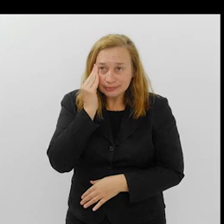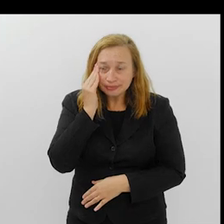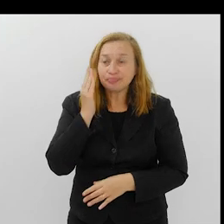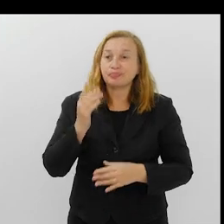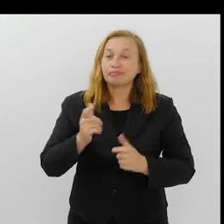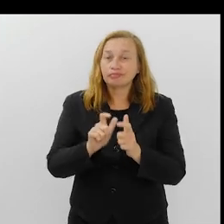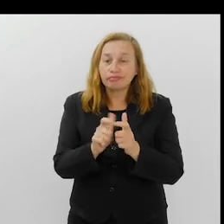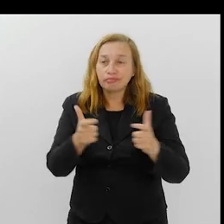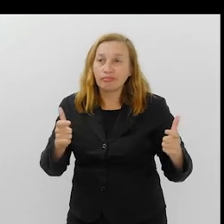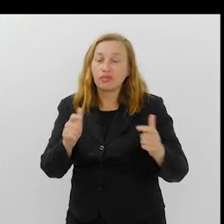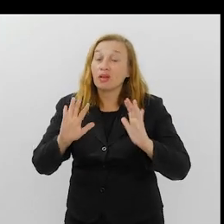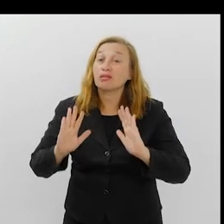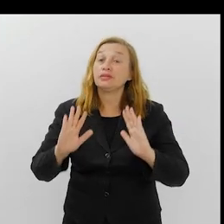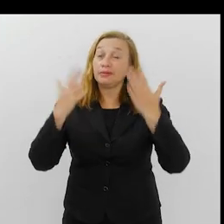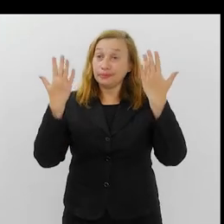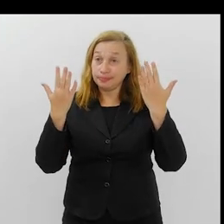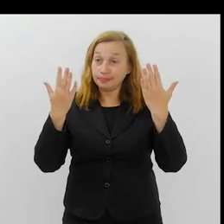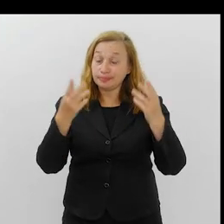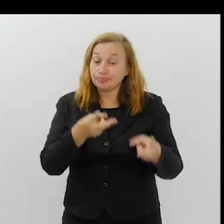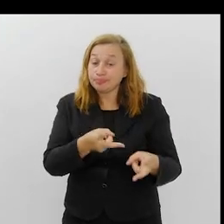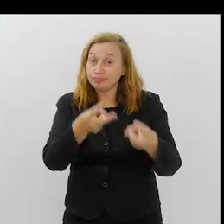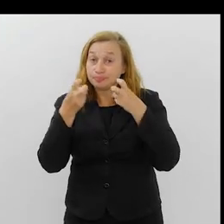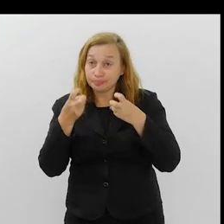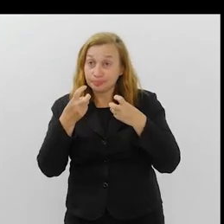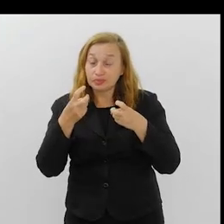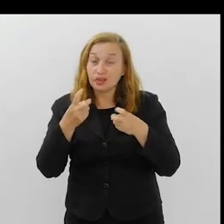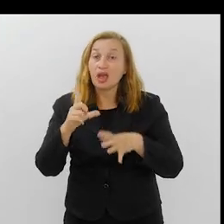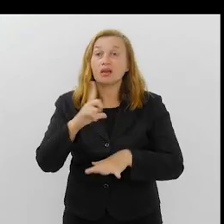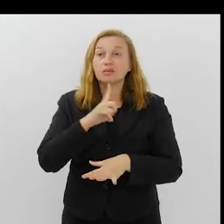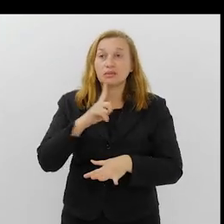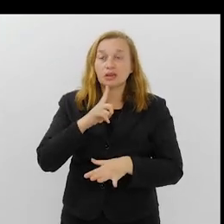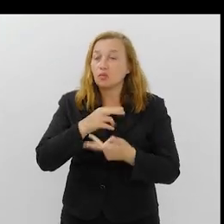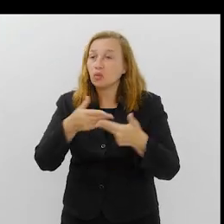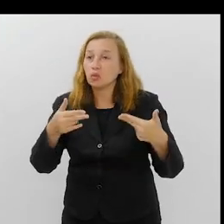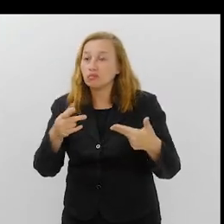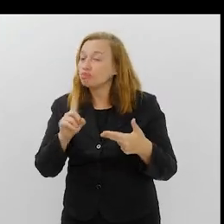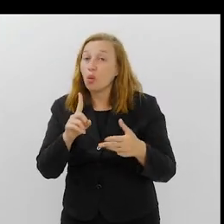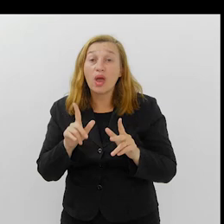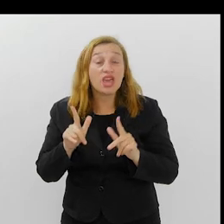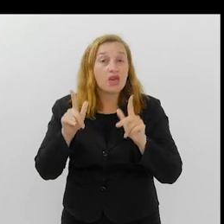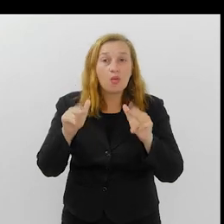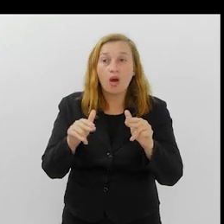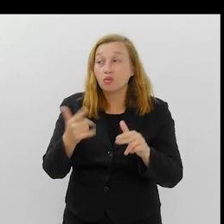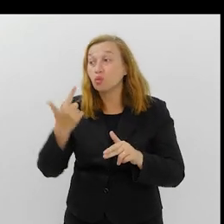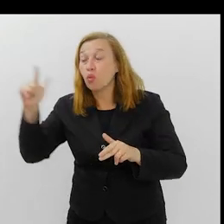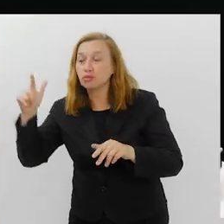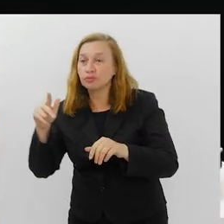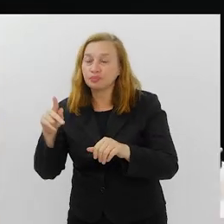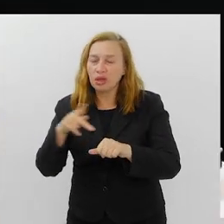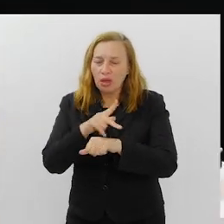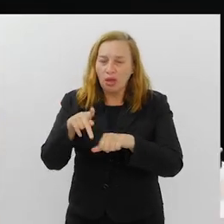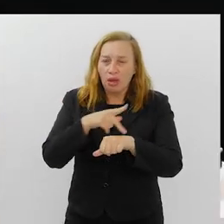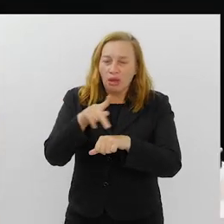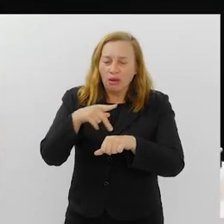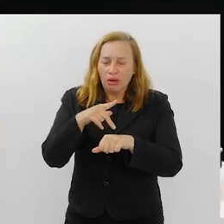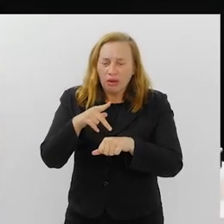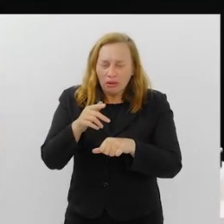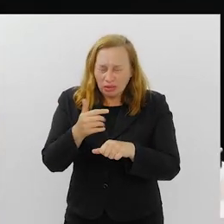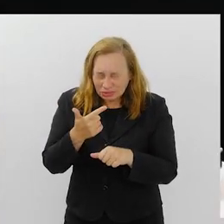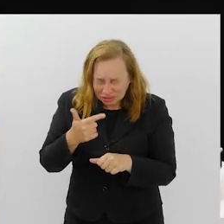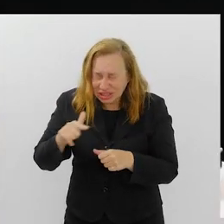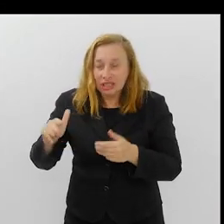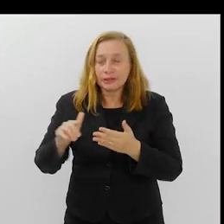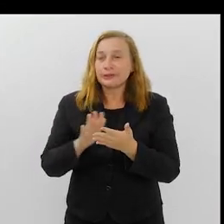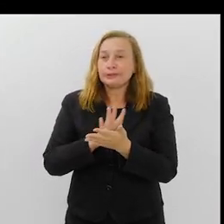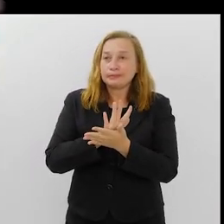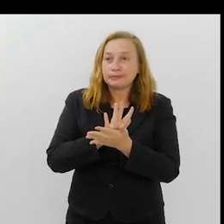festa, da dimensão que é essa festa. De perceber que nós temos uma coisa que não tem igual no mundo. Não existe nada